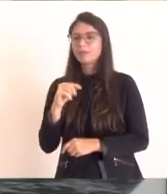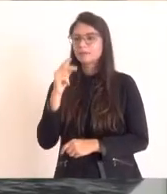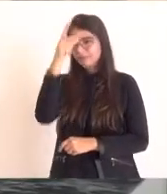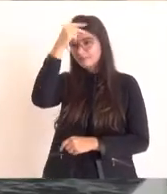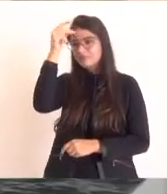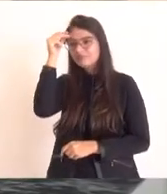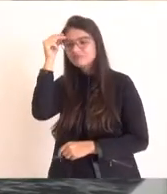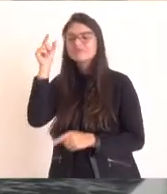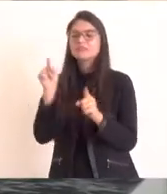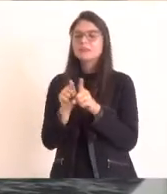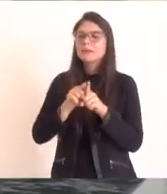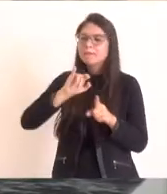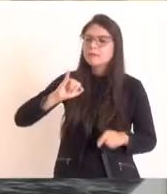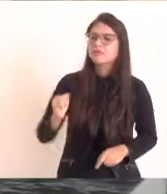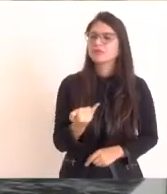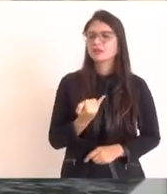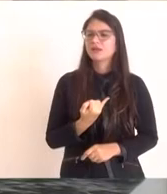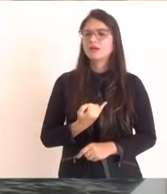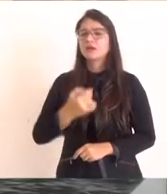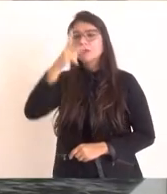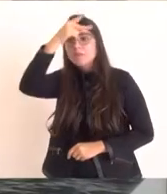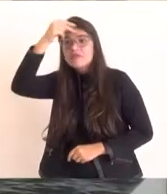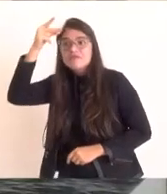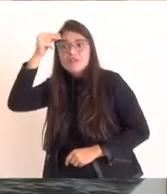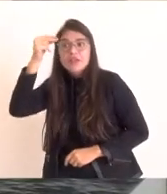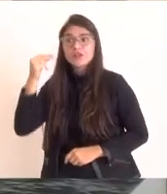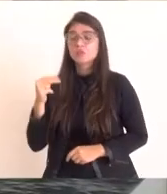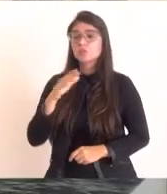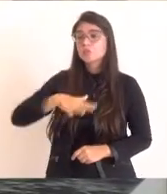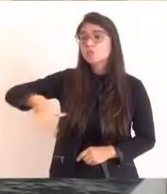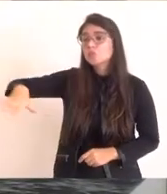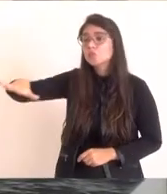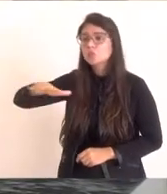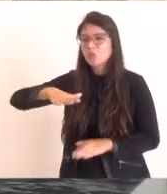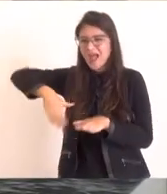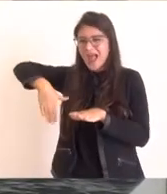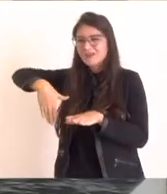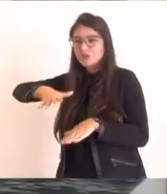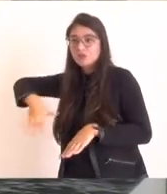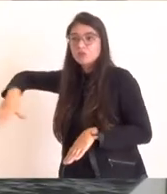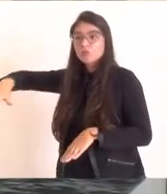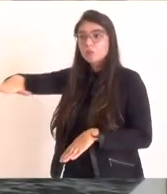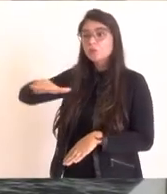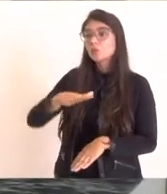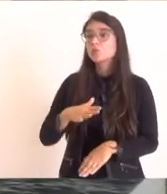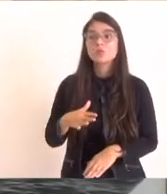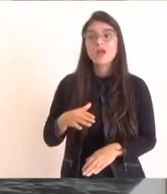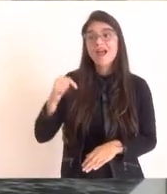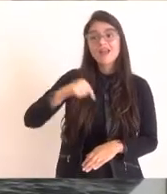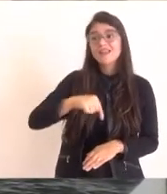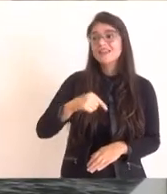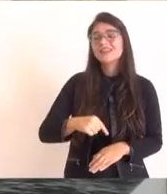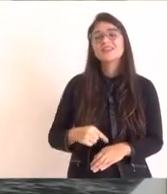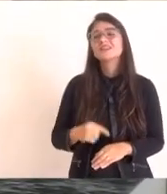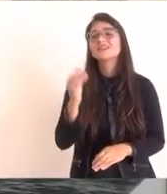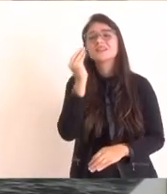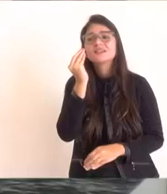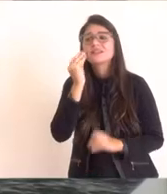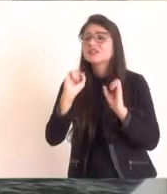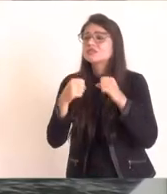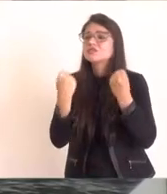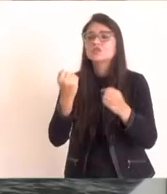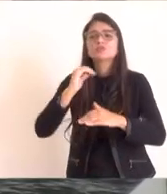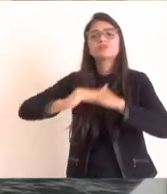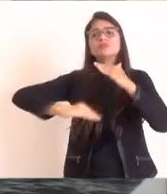que os nossos outros prefeitos da região estão aqui para a gente tentar desenvolver o nosso aeroporto que